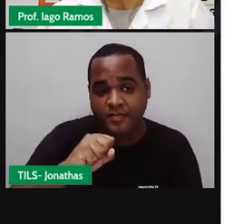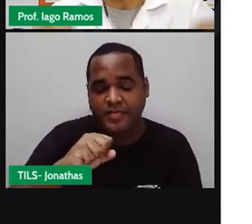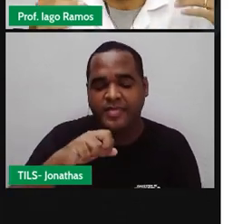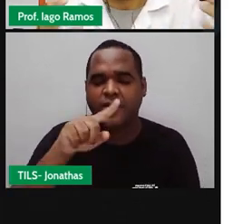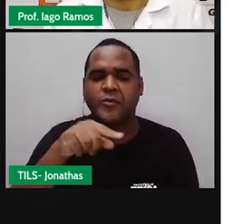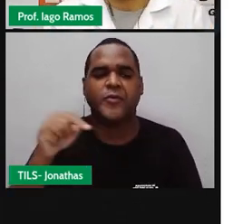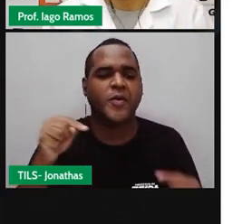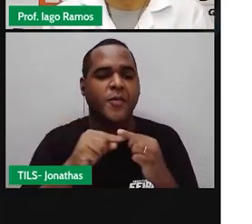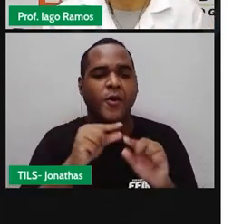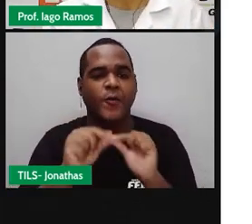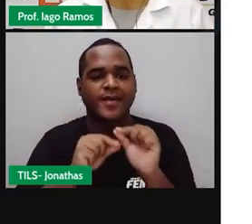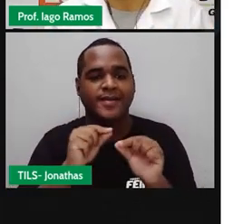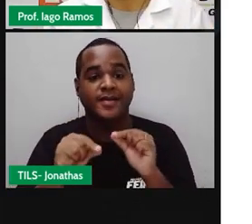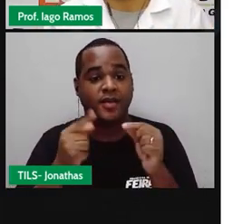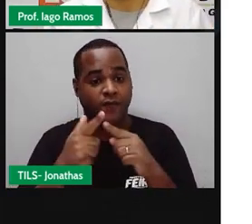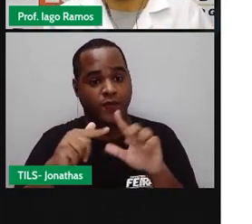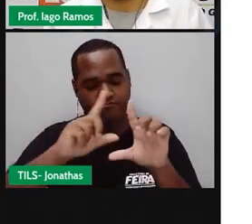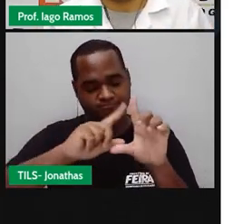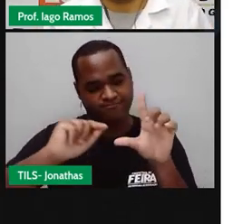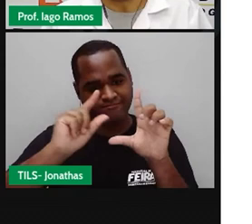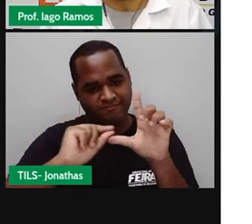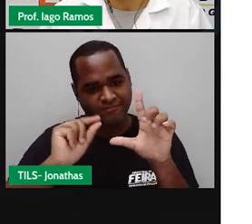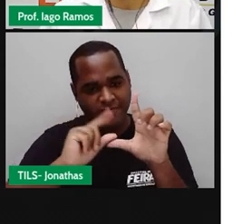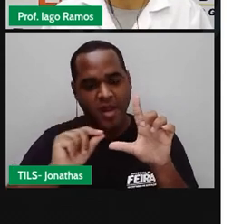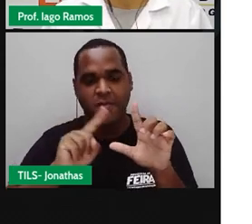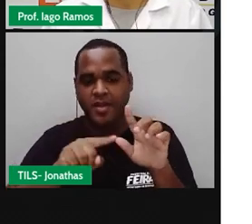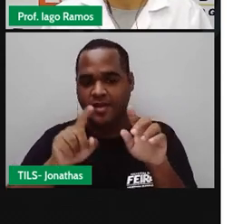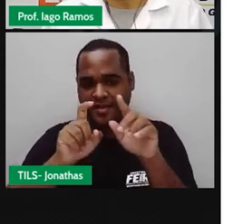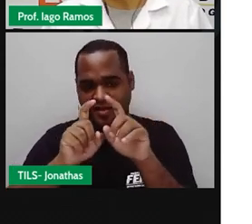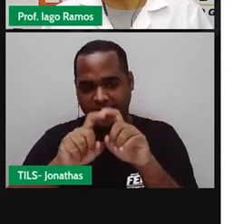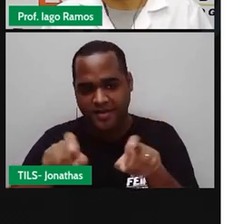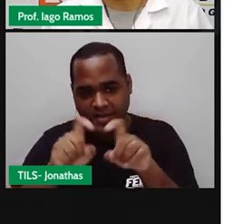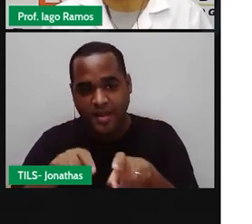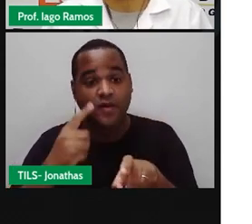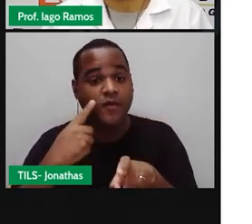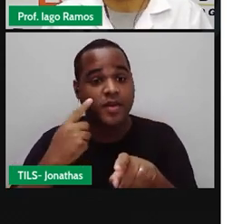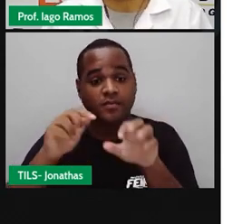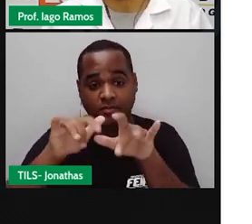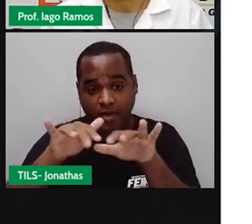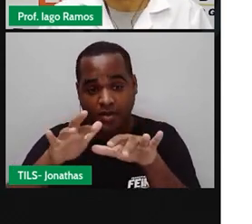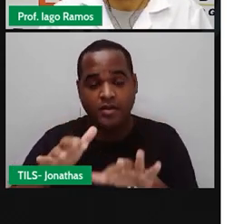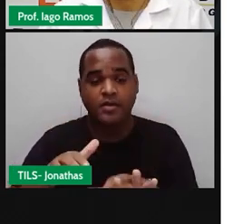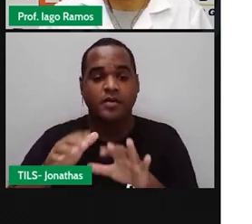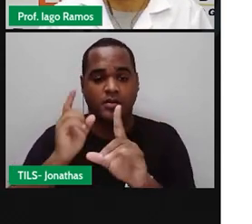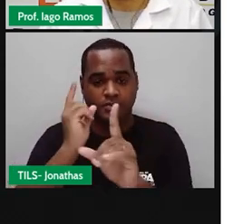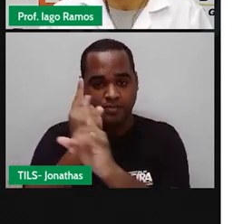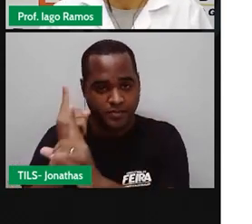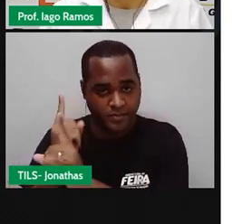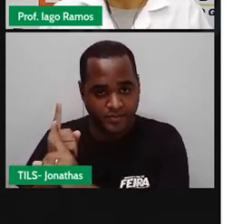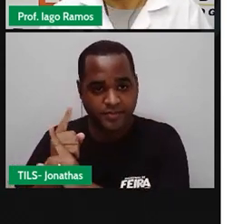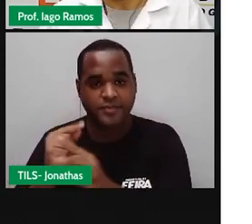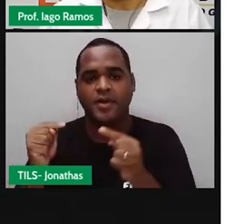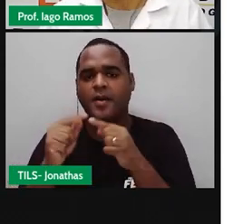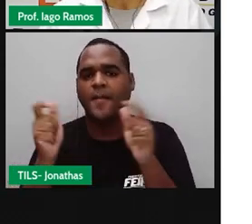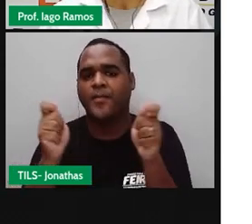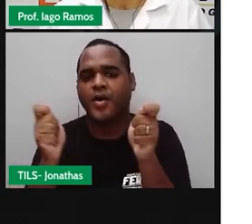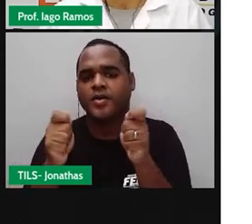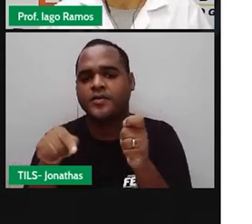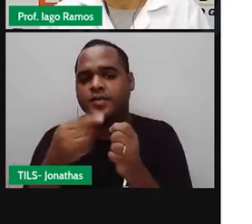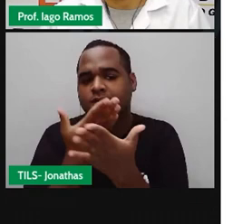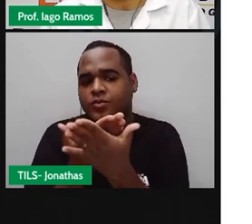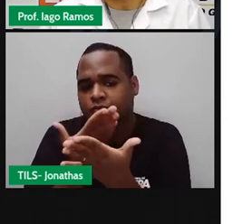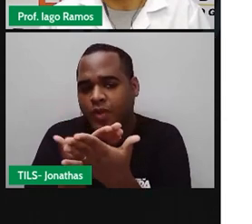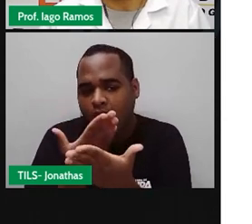forma? Eu vou deixar links aí na descrição, para que você possa acessar esses links, e você, estudando,